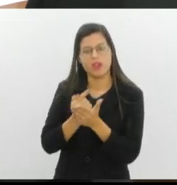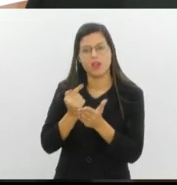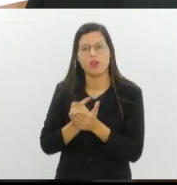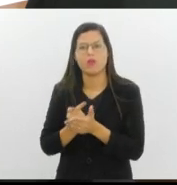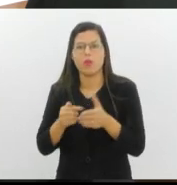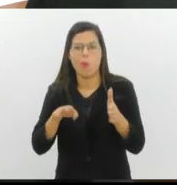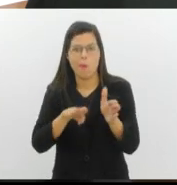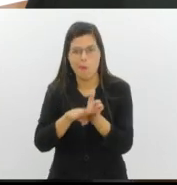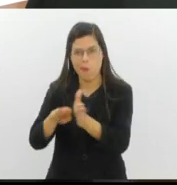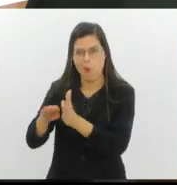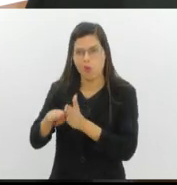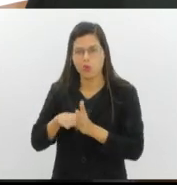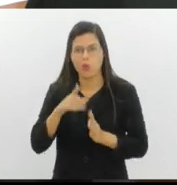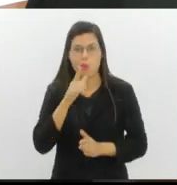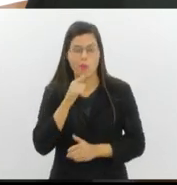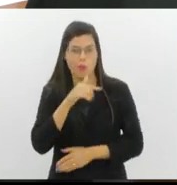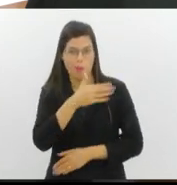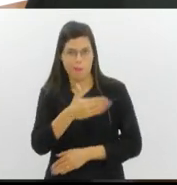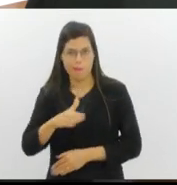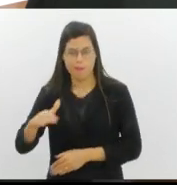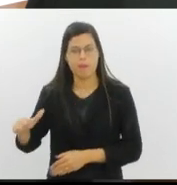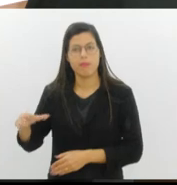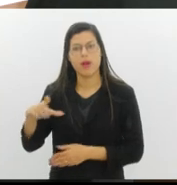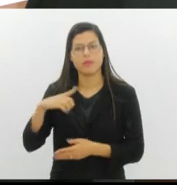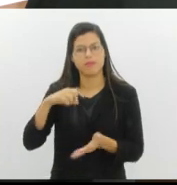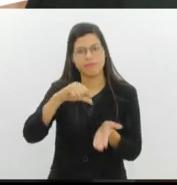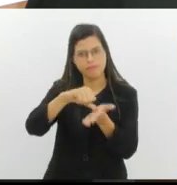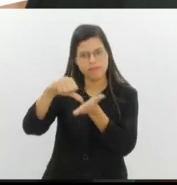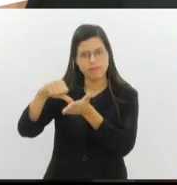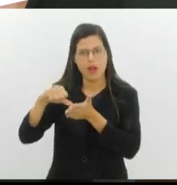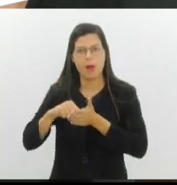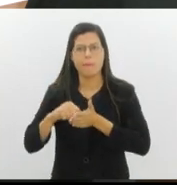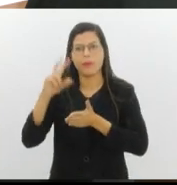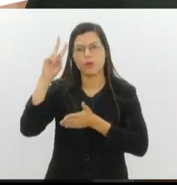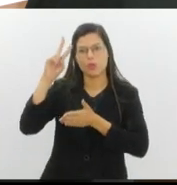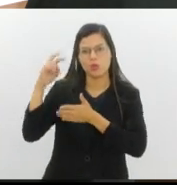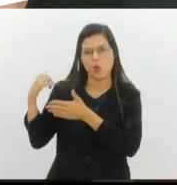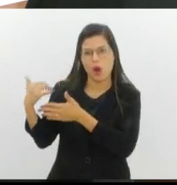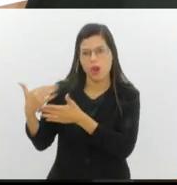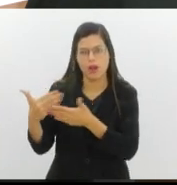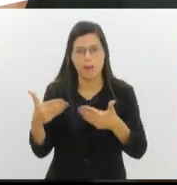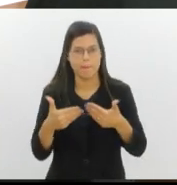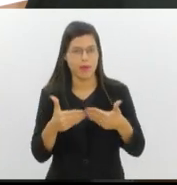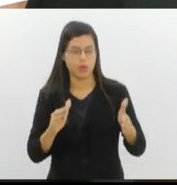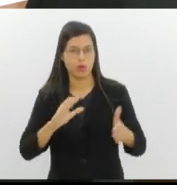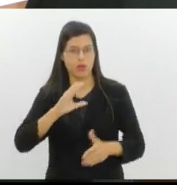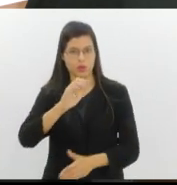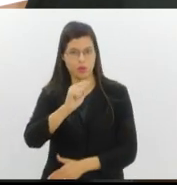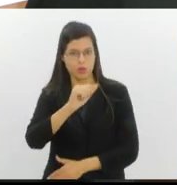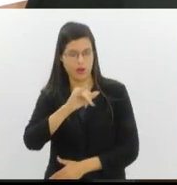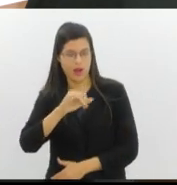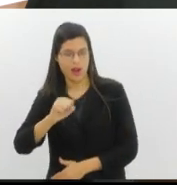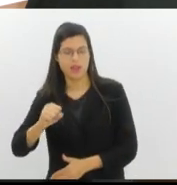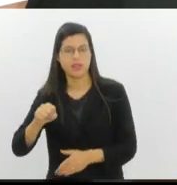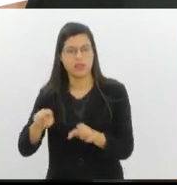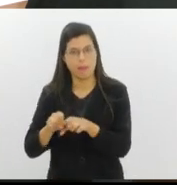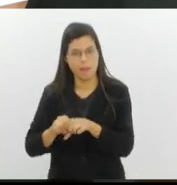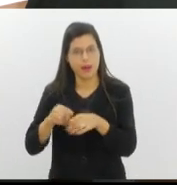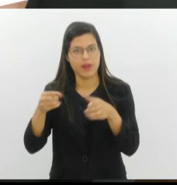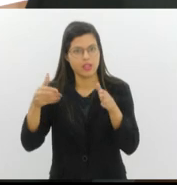em antigos mapas e faz uma viagem histórica, passando pela inauguração do Cais do Valongo, pela chegada da família imperial,